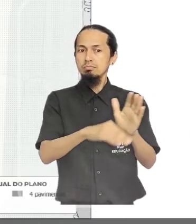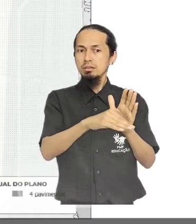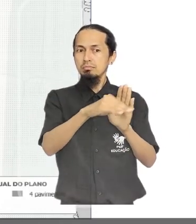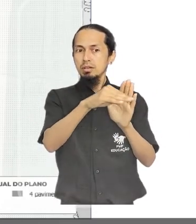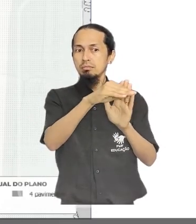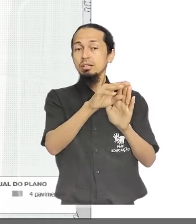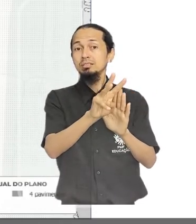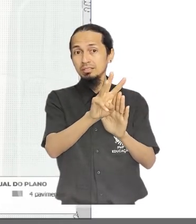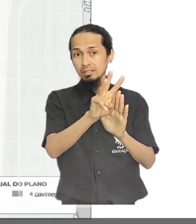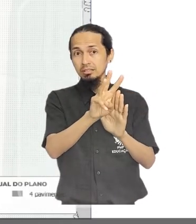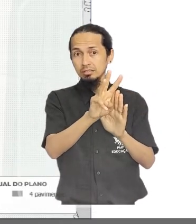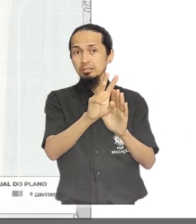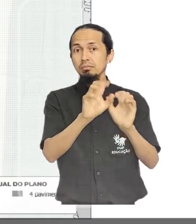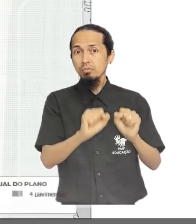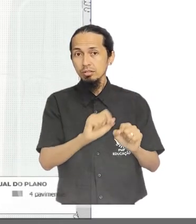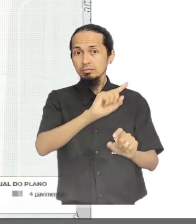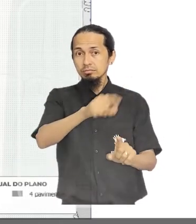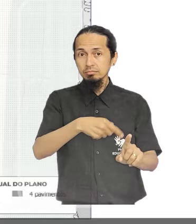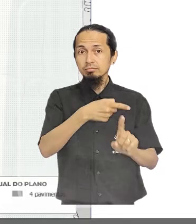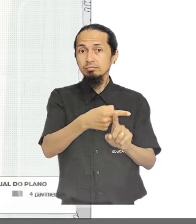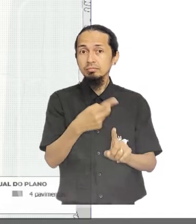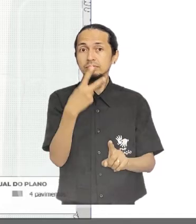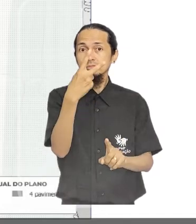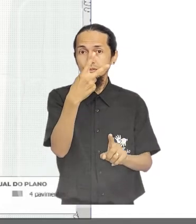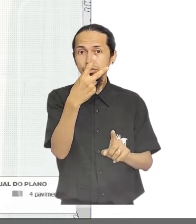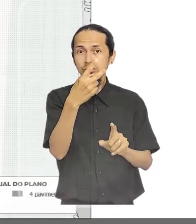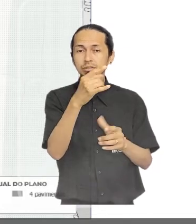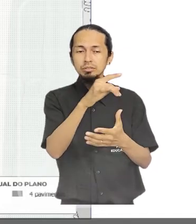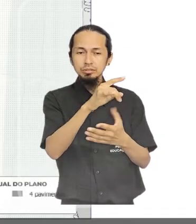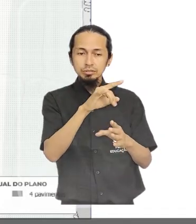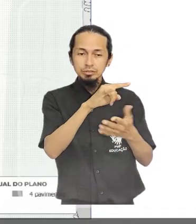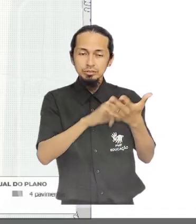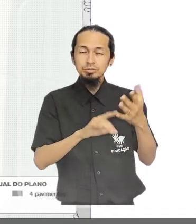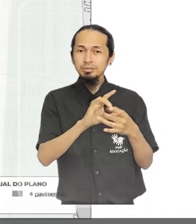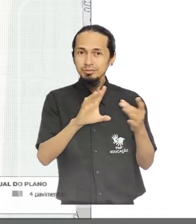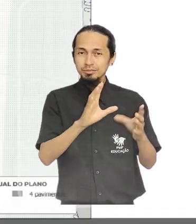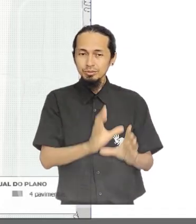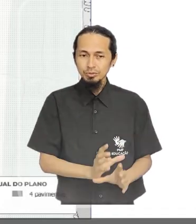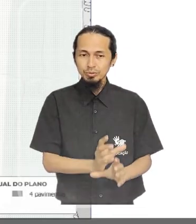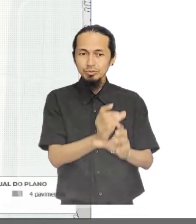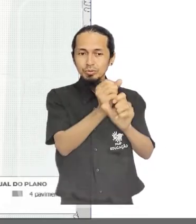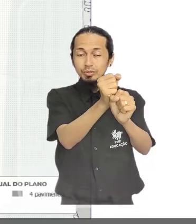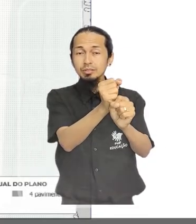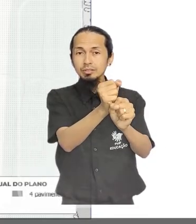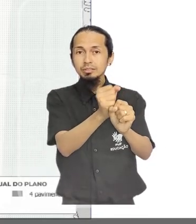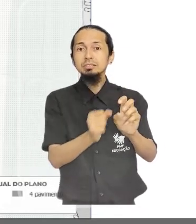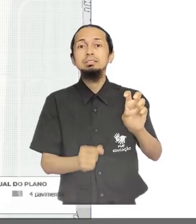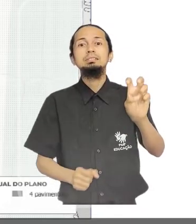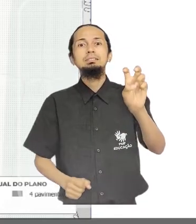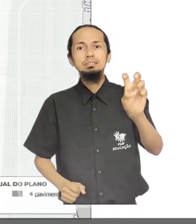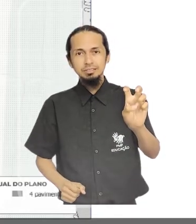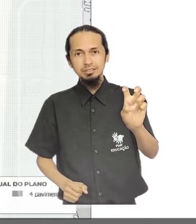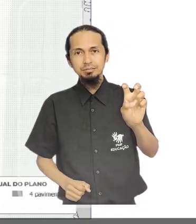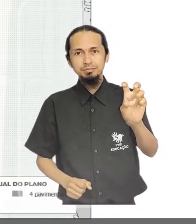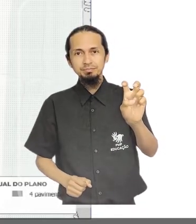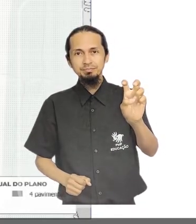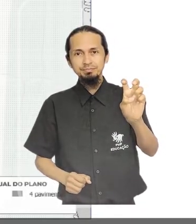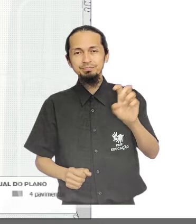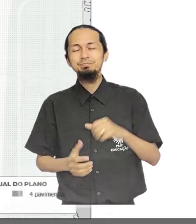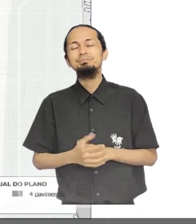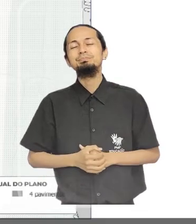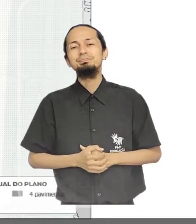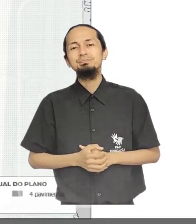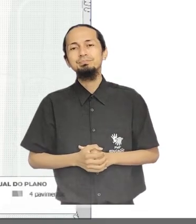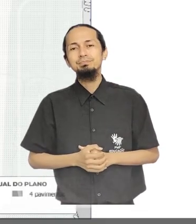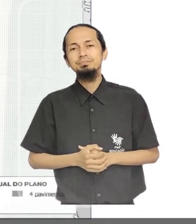de no máximo três pavimentos poderão receber até dois pavimentos, mediante outorga onerosa, totalizando a altura máxima de cinco